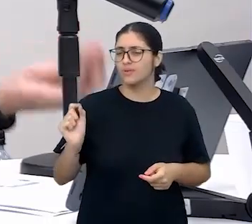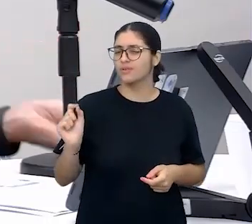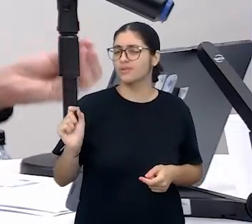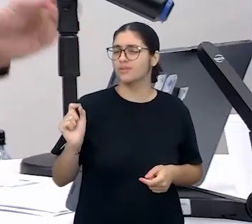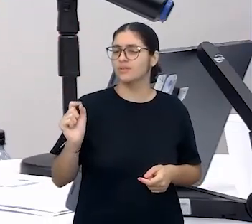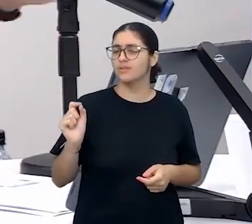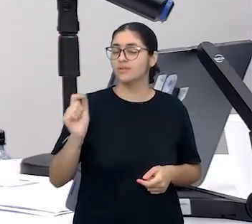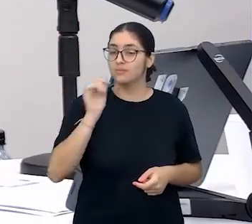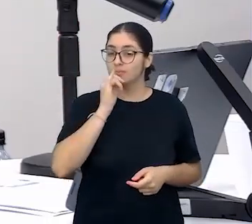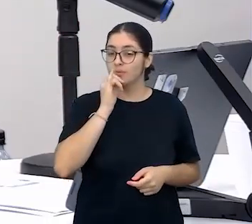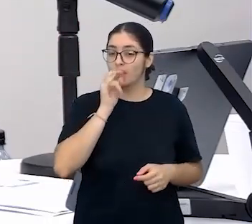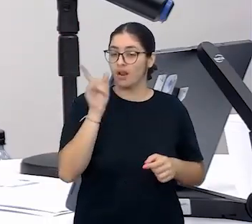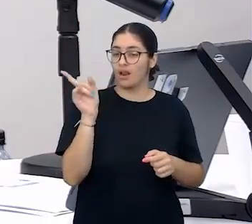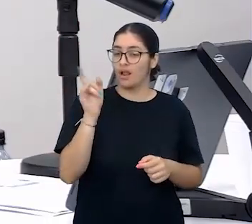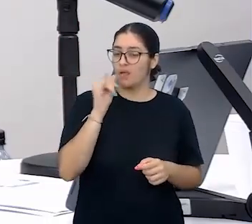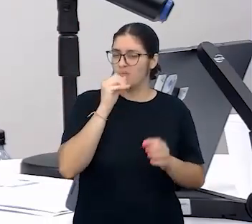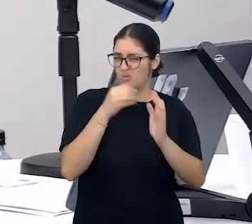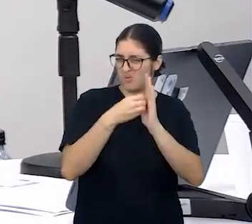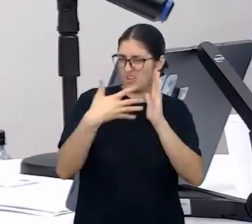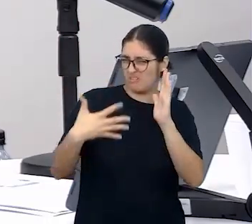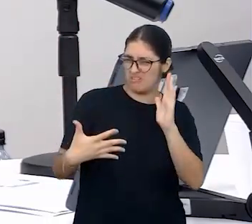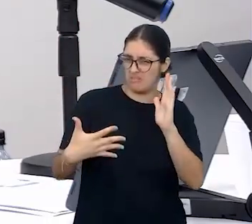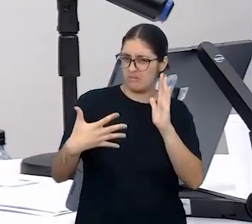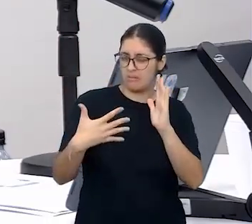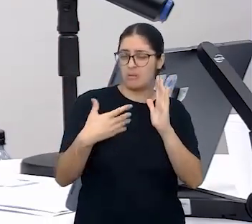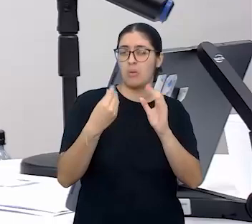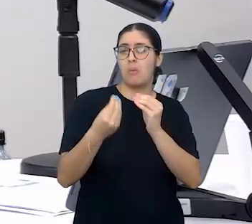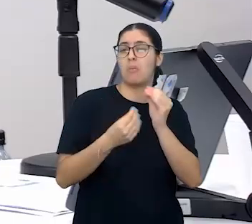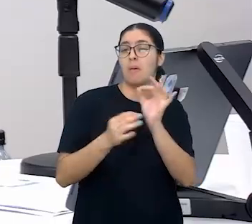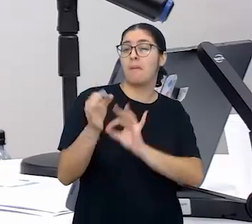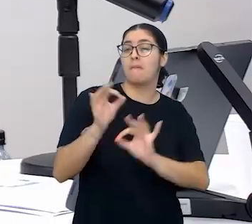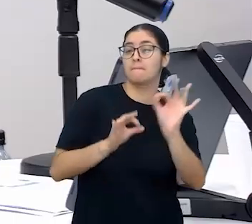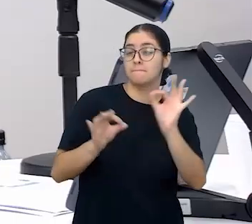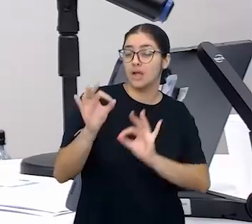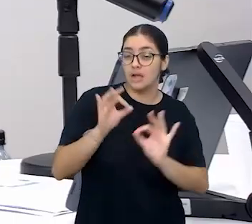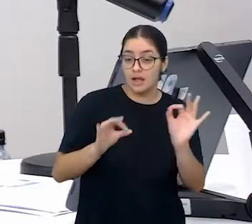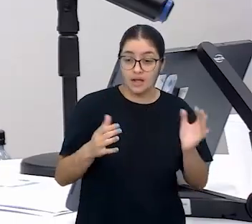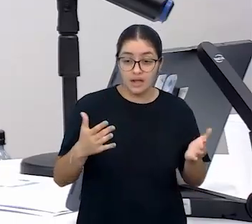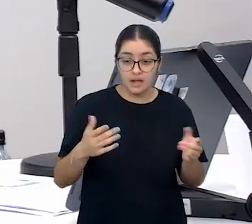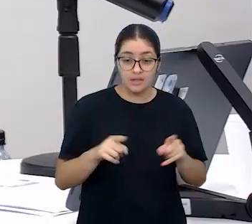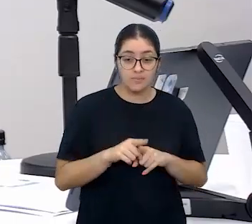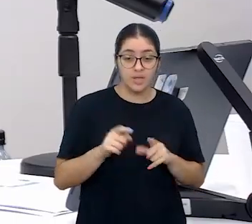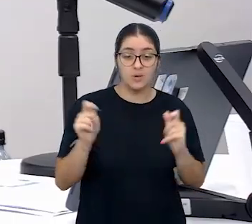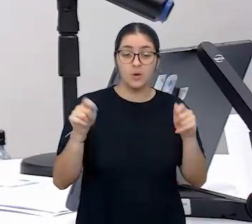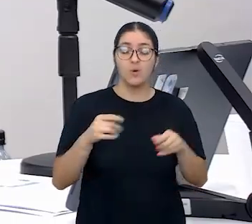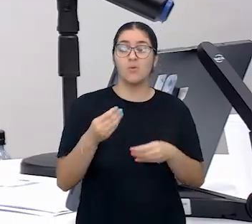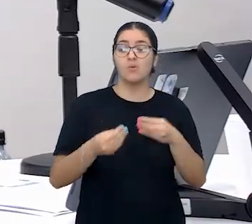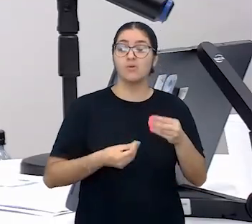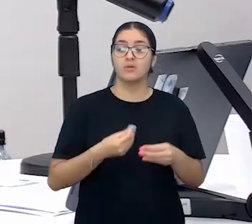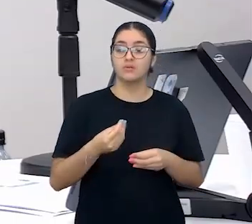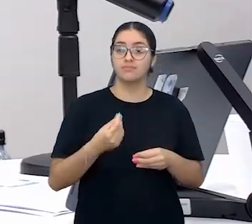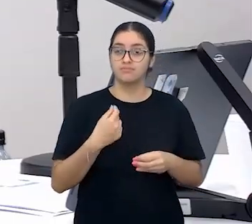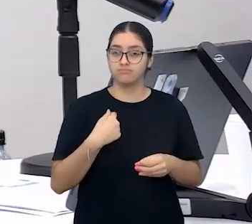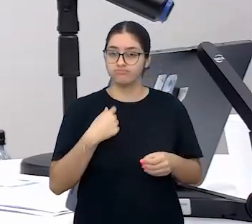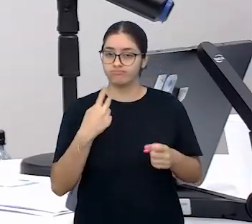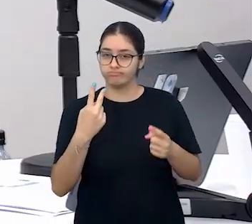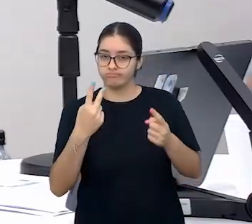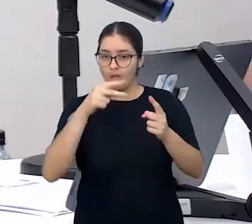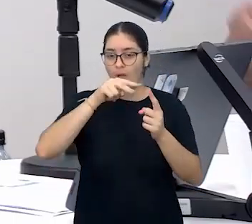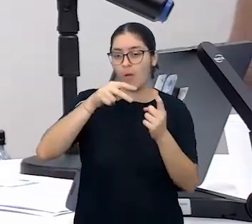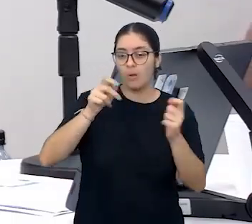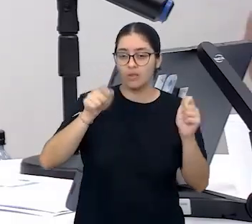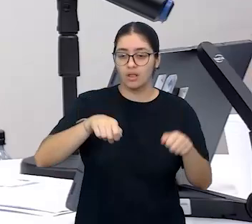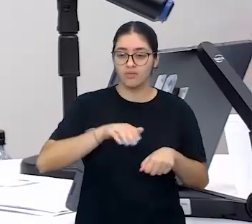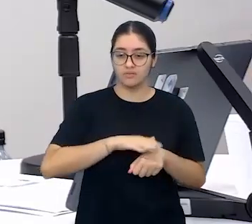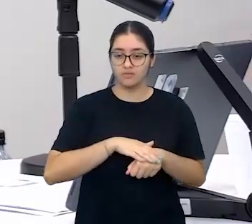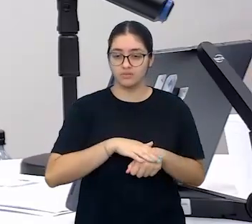questão do currículo, como é que ele está elaborado e que tipo de intervenção, que tipo de olhar a gente trabalha